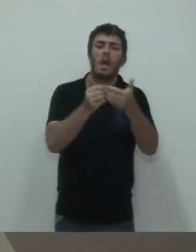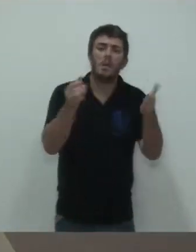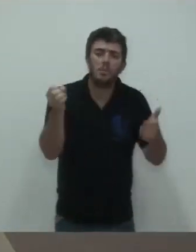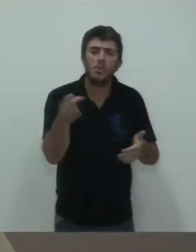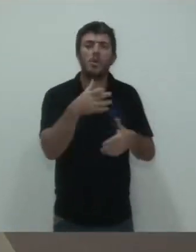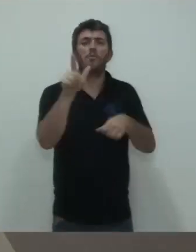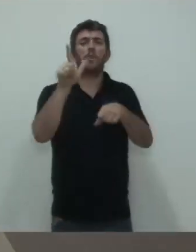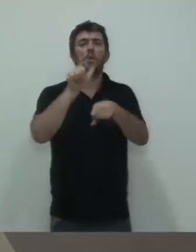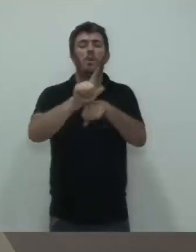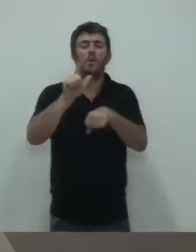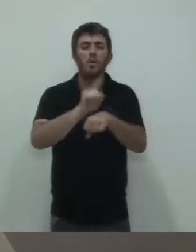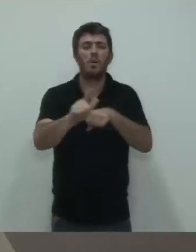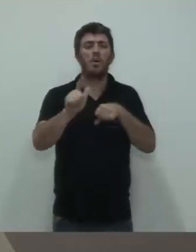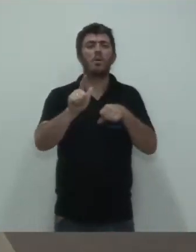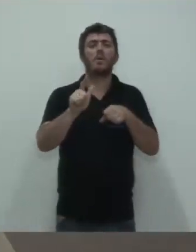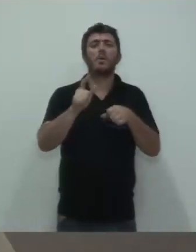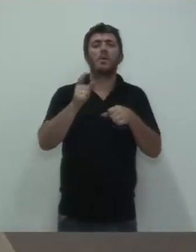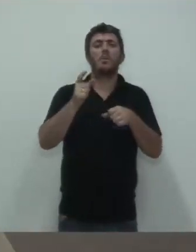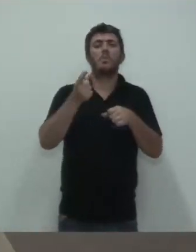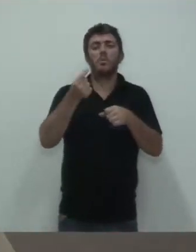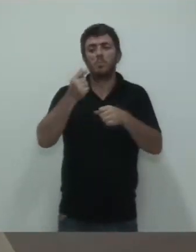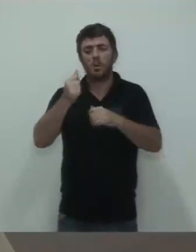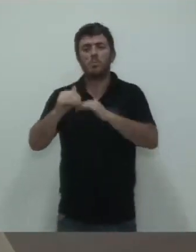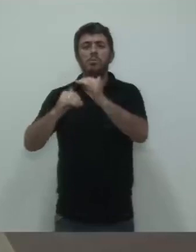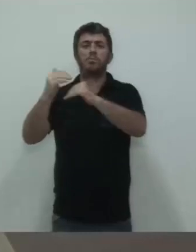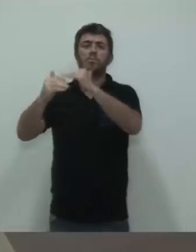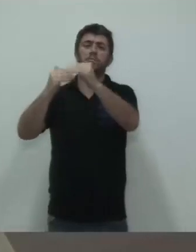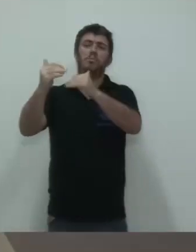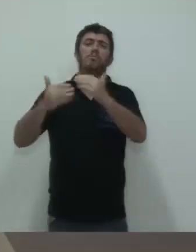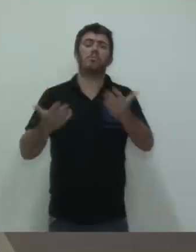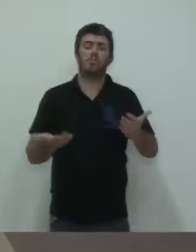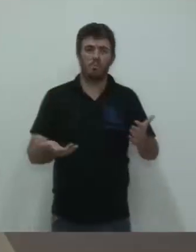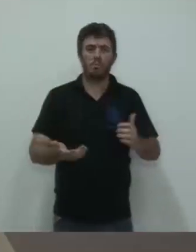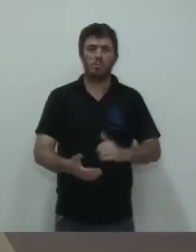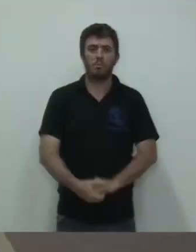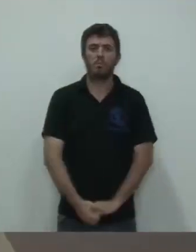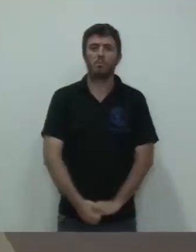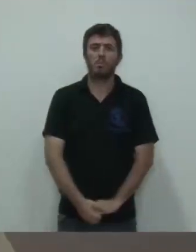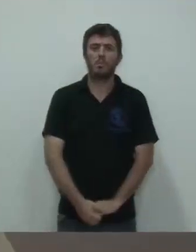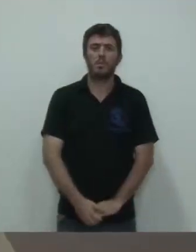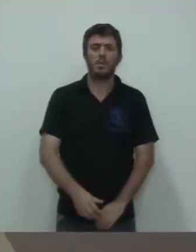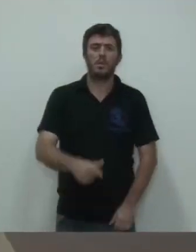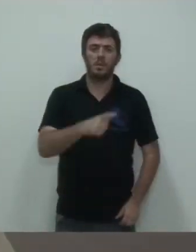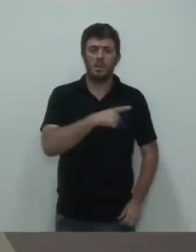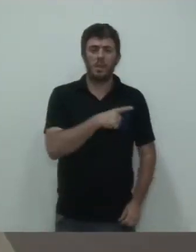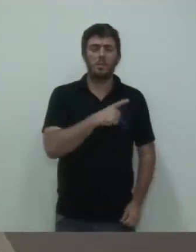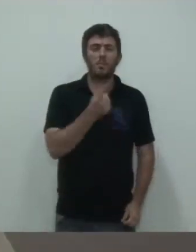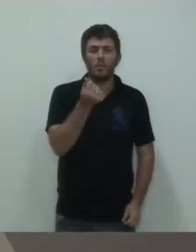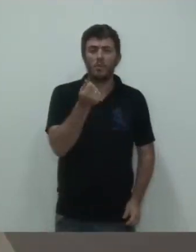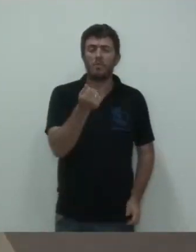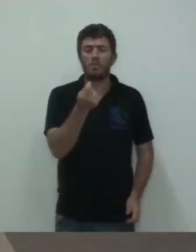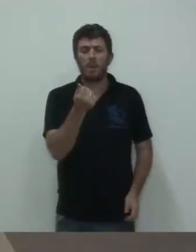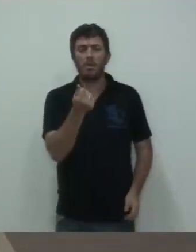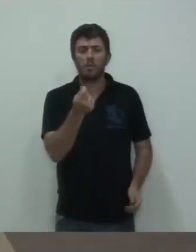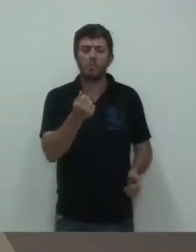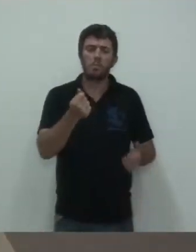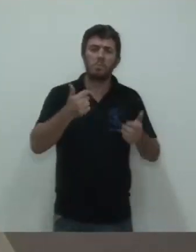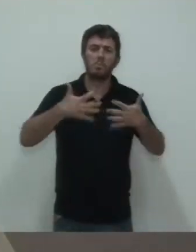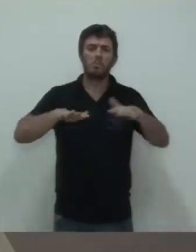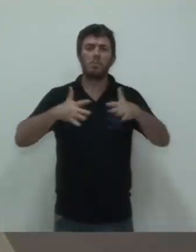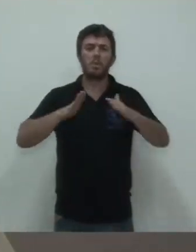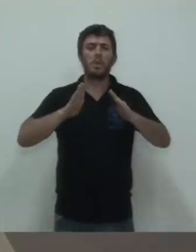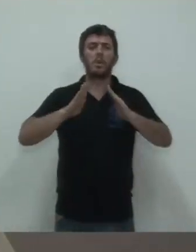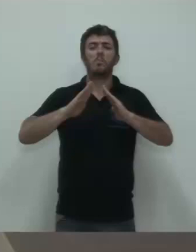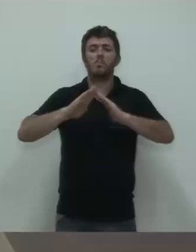investimentos, especificamente para os micros. Tem um valor razoável, que foi já